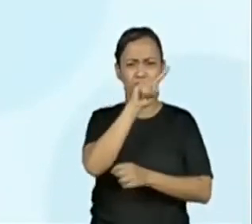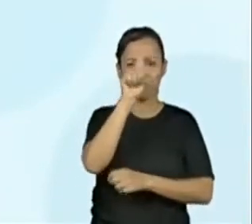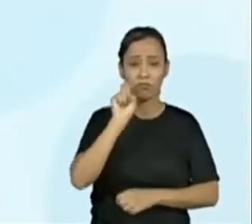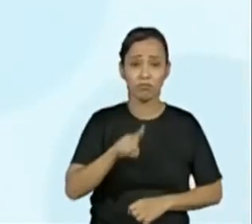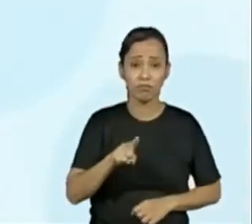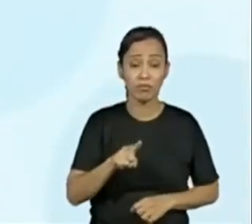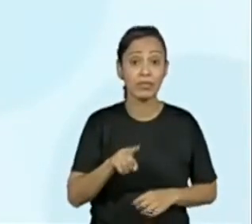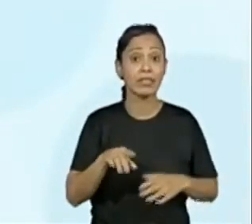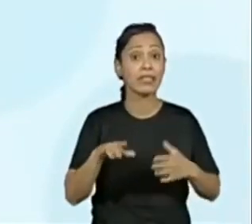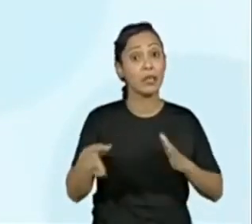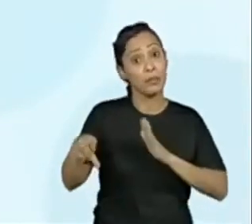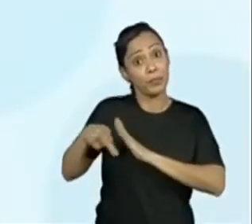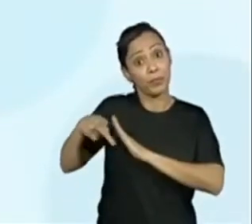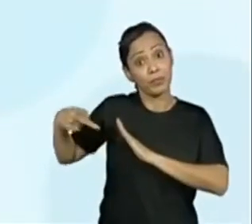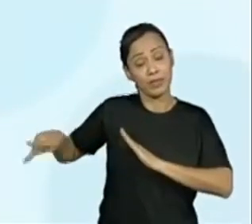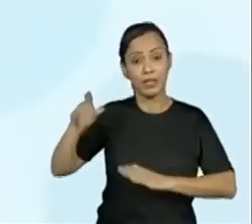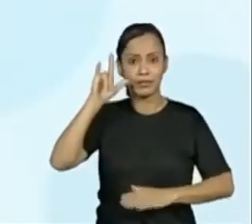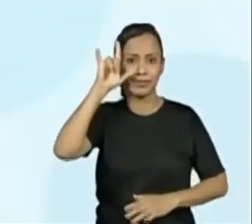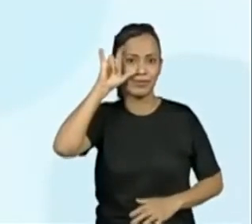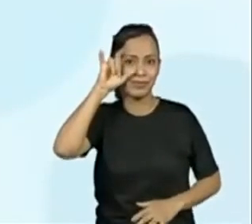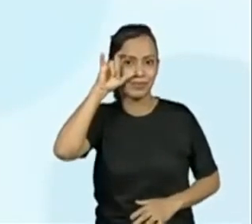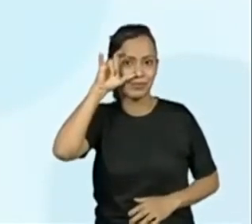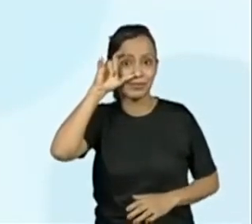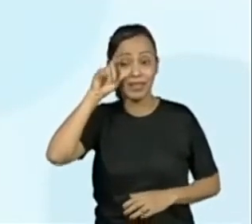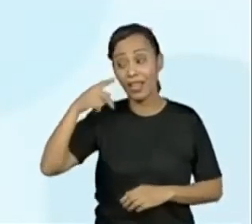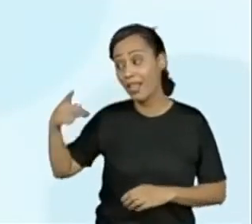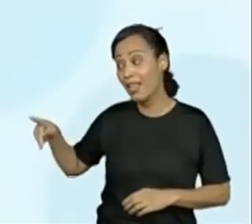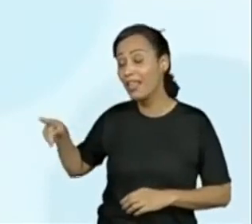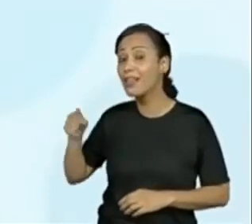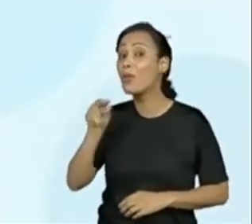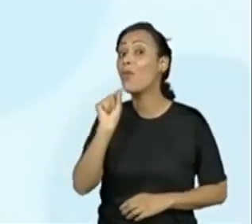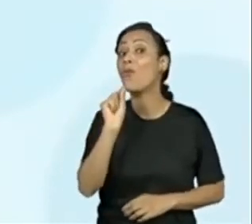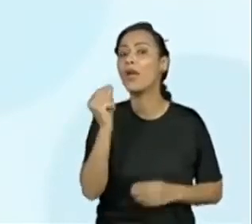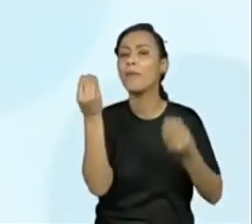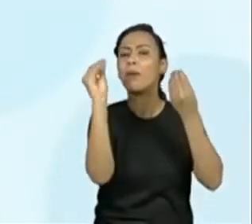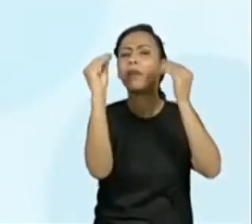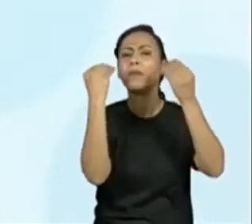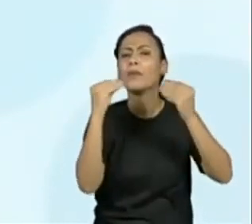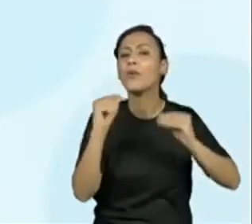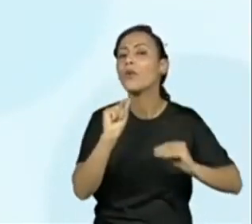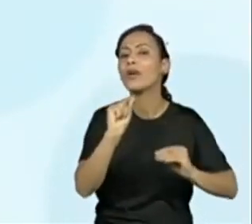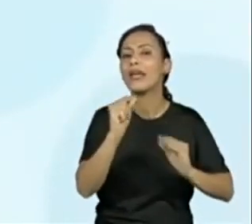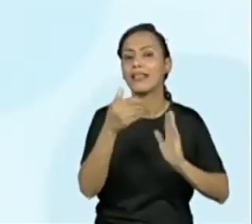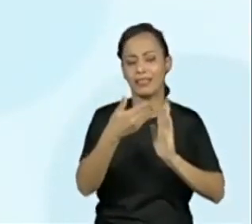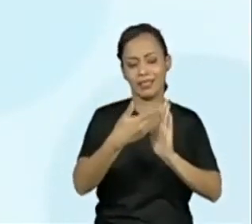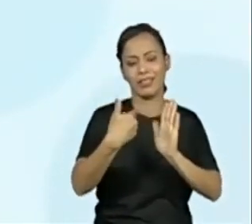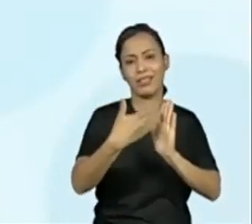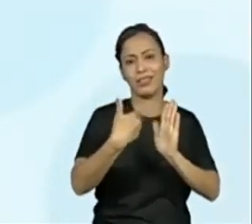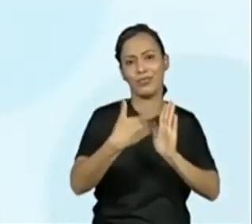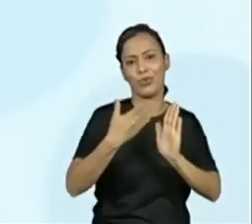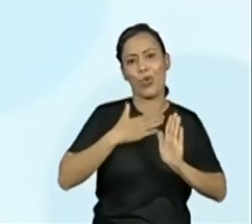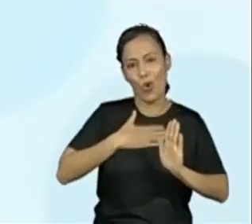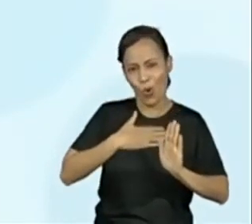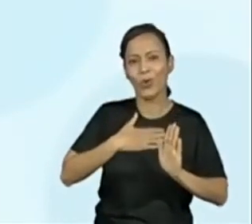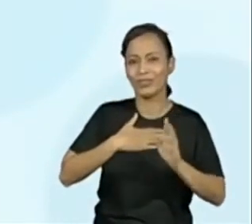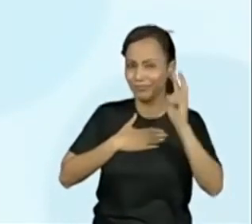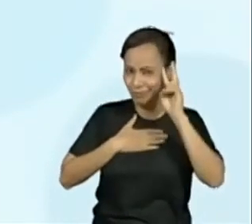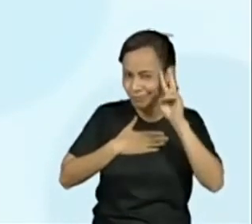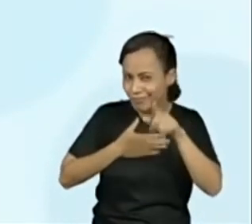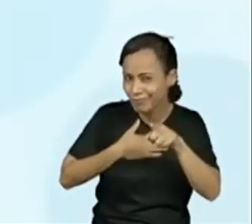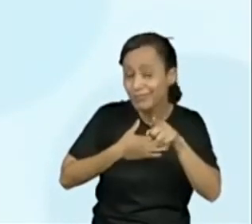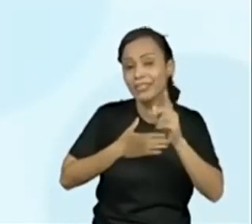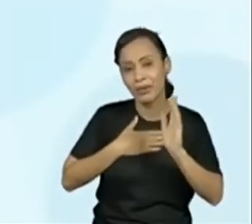social, é utilizado para falar dos livros que ele lê. Olha que legal. Ah, então ele tem um canal